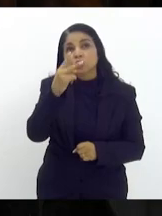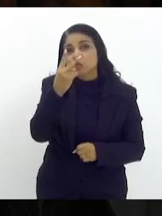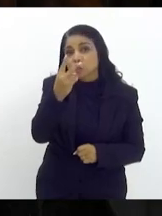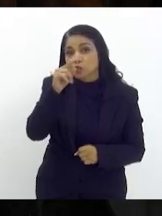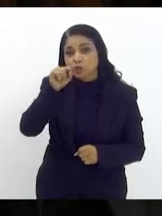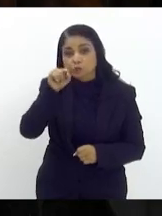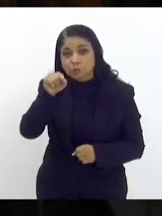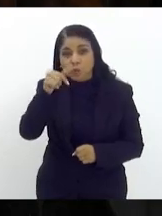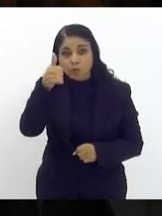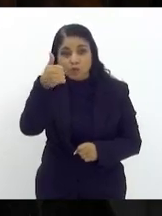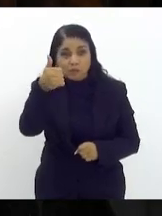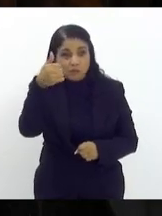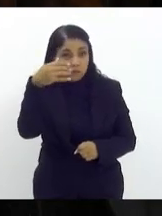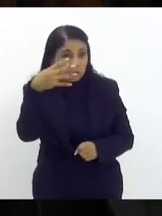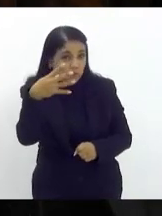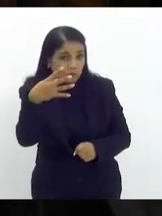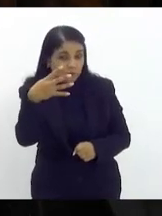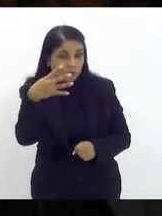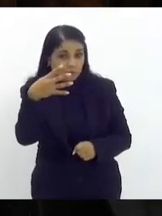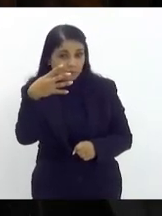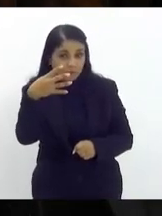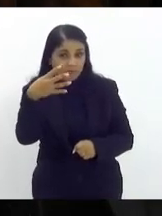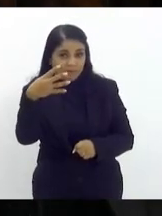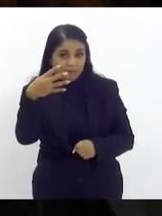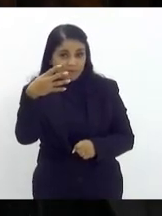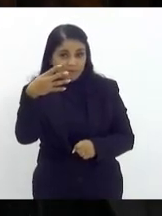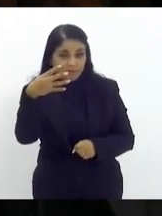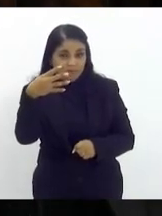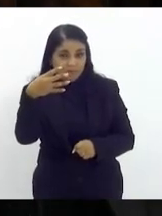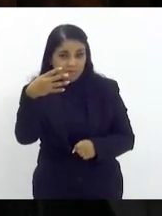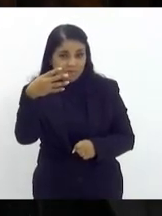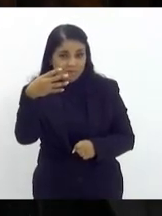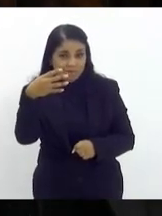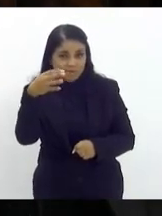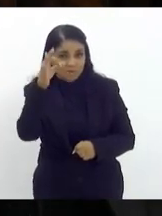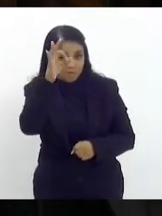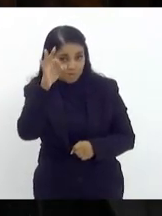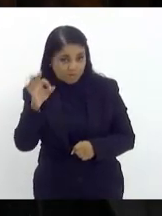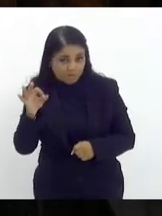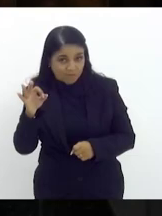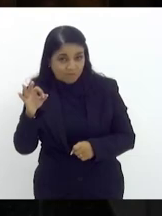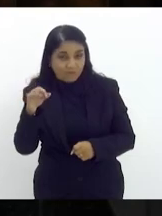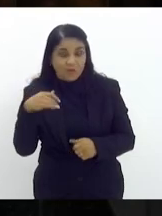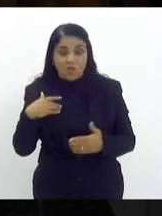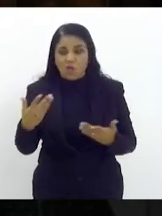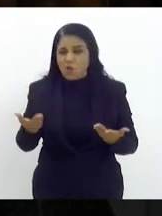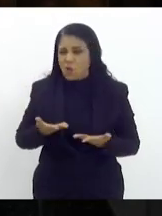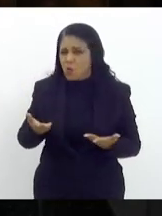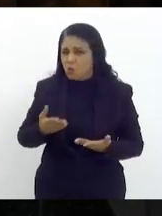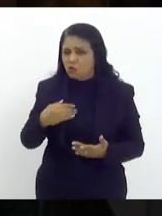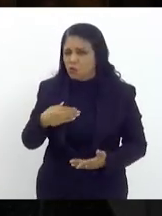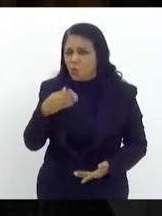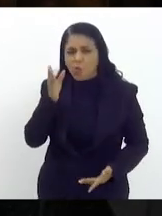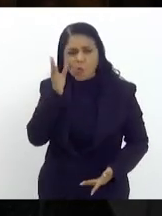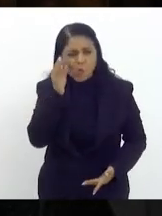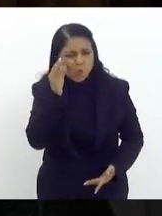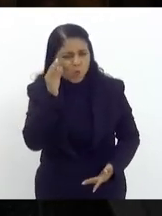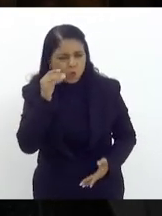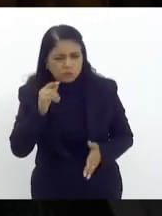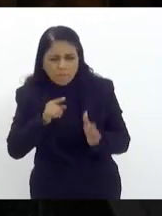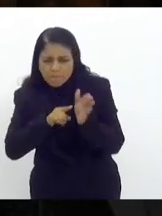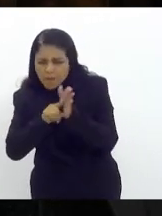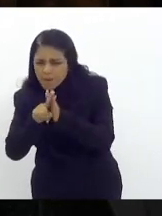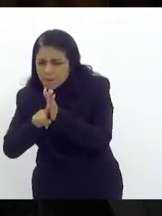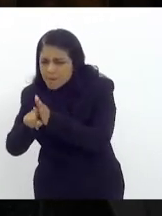mas hoje senhor presidente eu fiquei curioso e levantei o crescimento do PIB